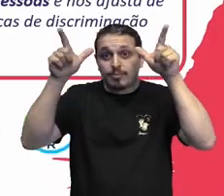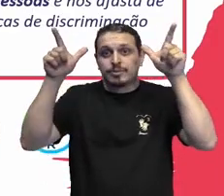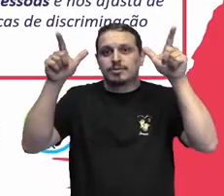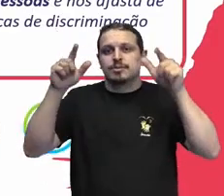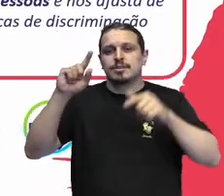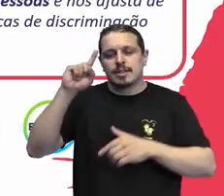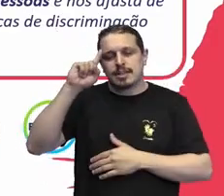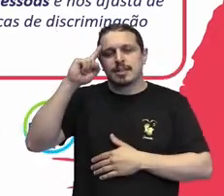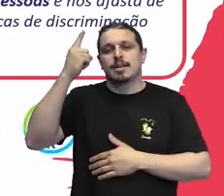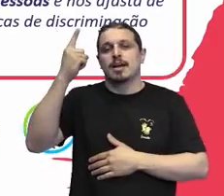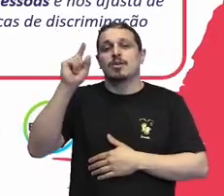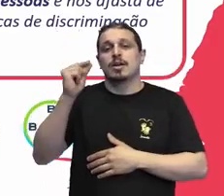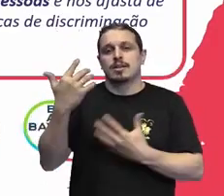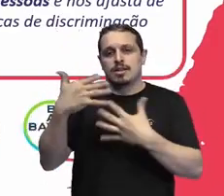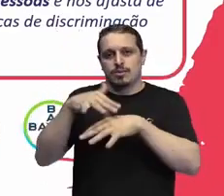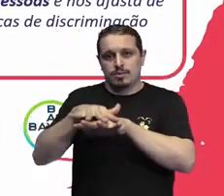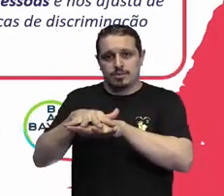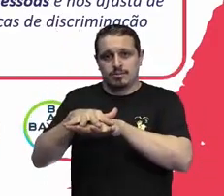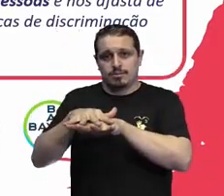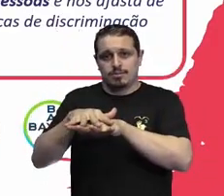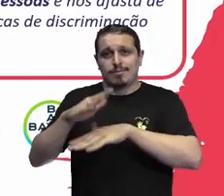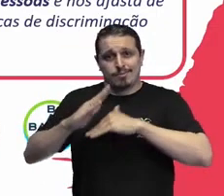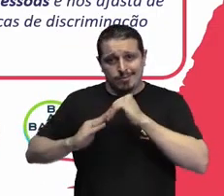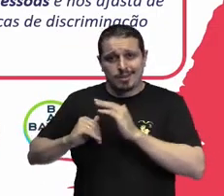mais do que tudo colocar em prática